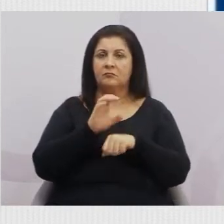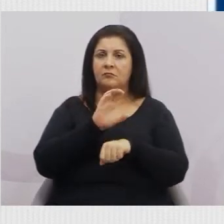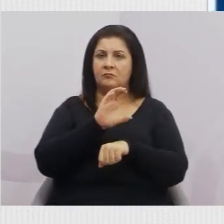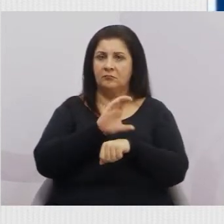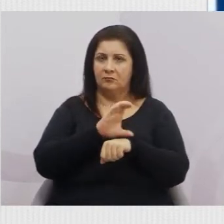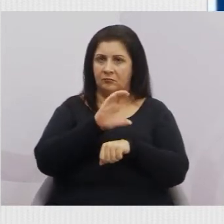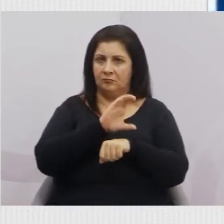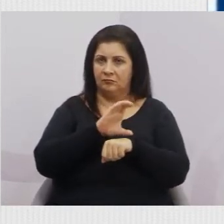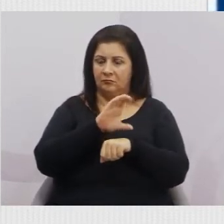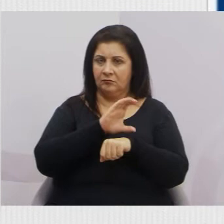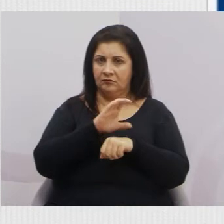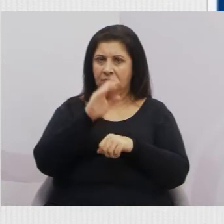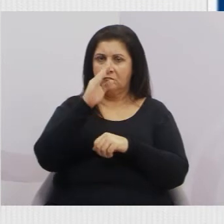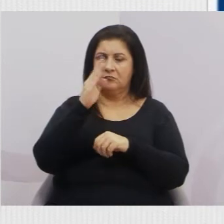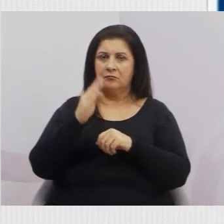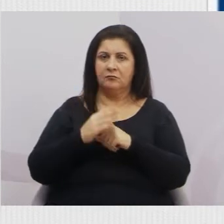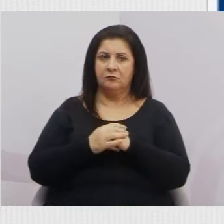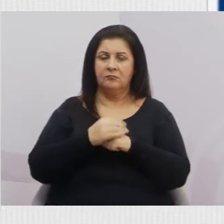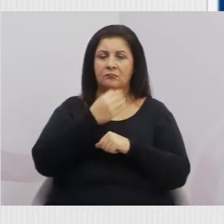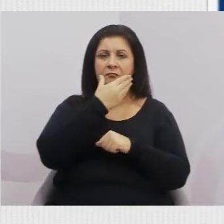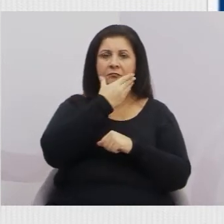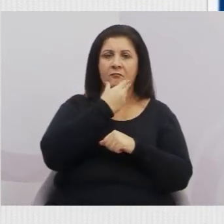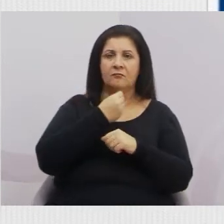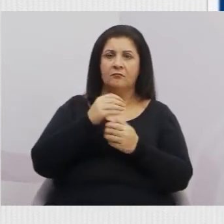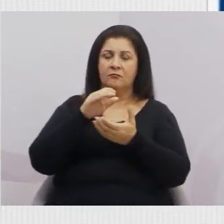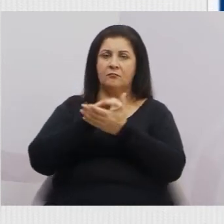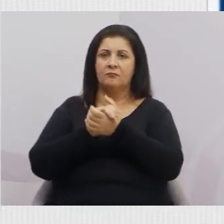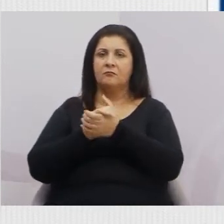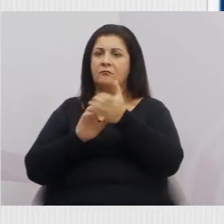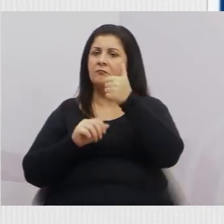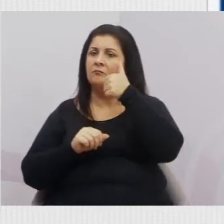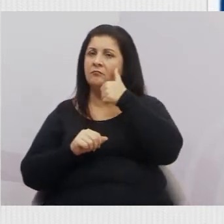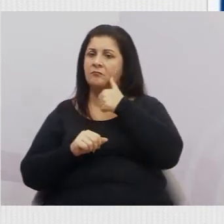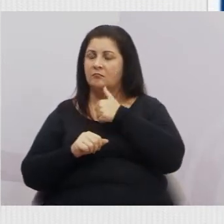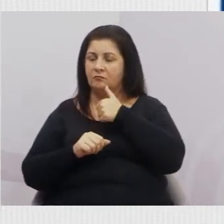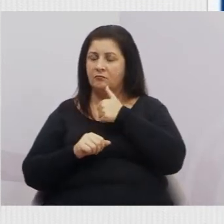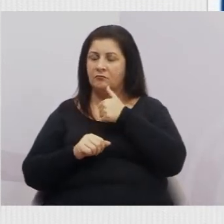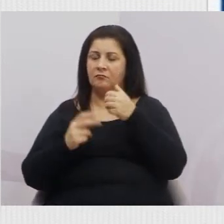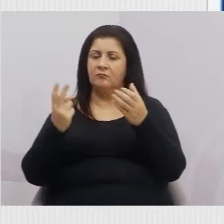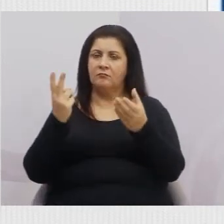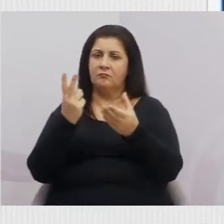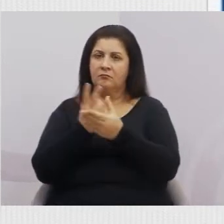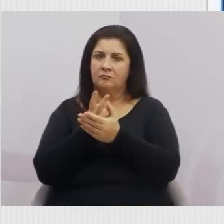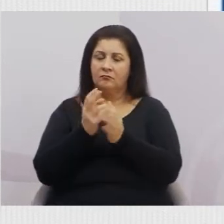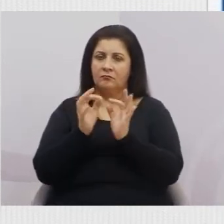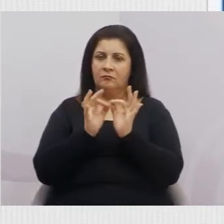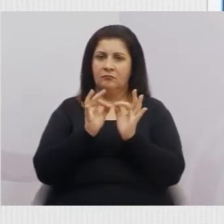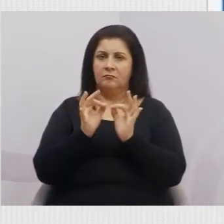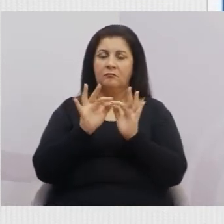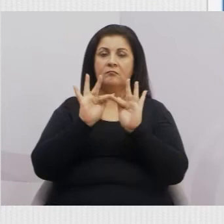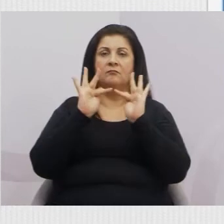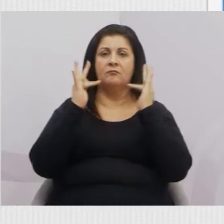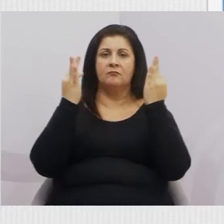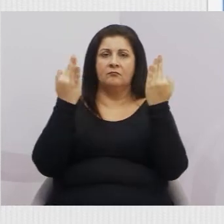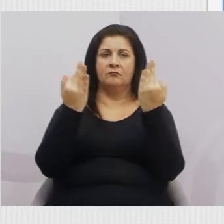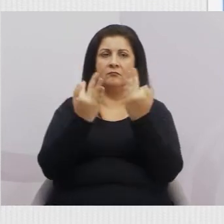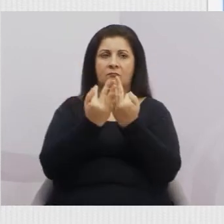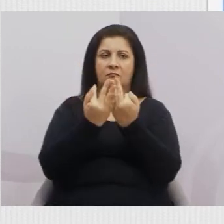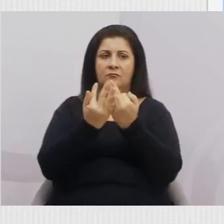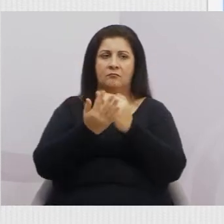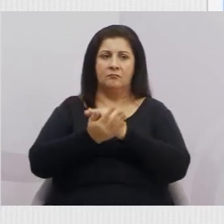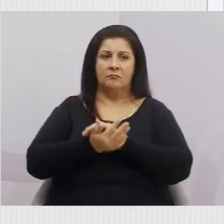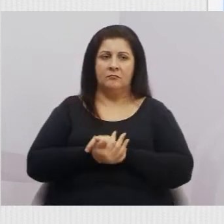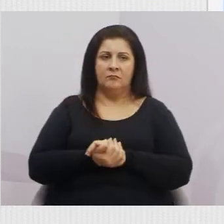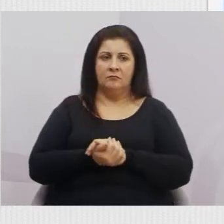brasileira. Homem e mulher, eles constituem a família. É da relação